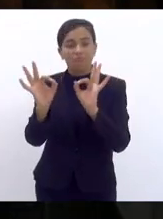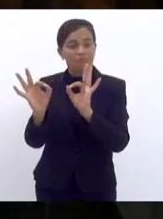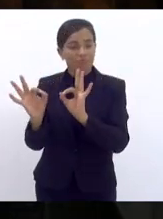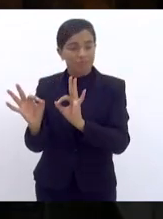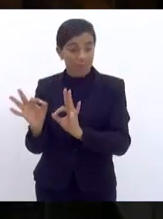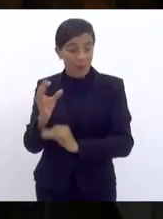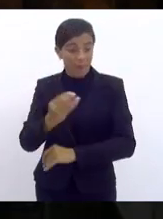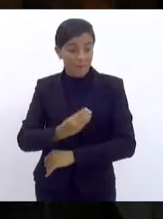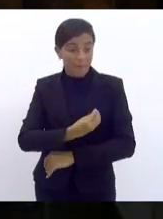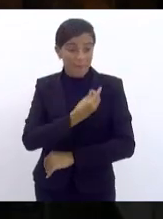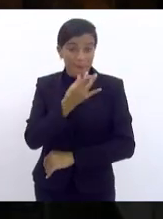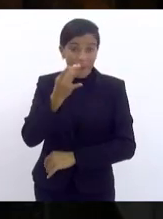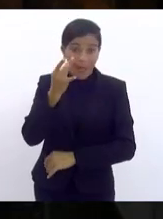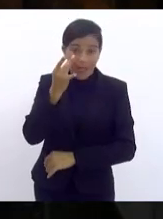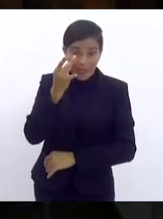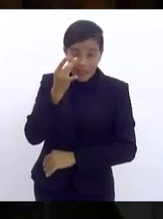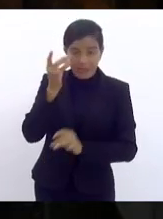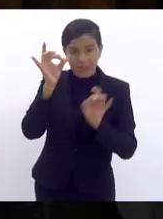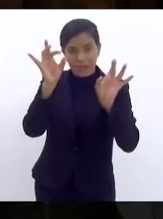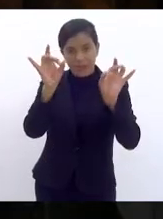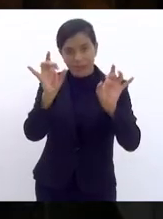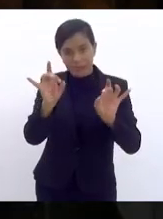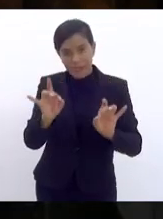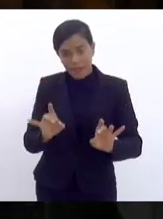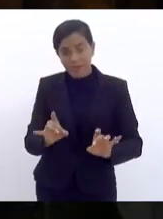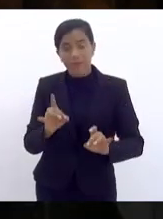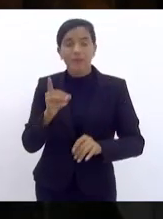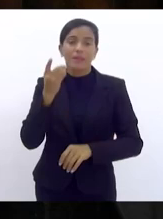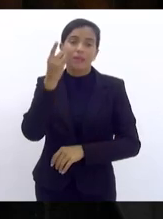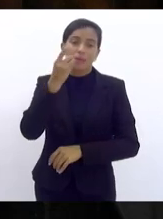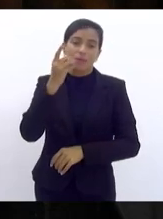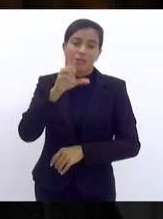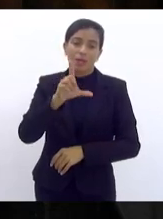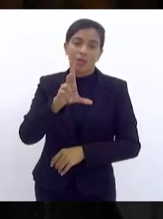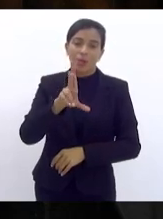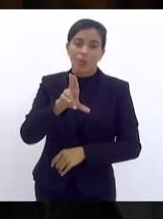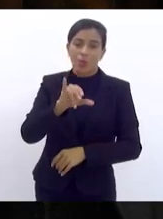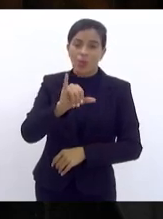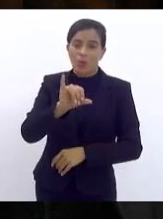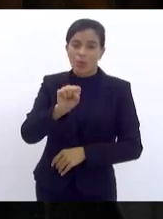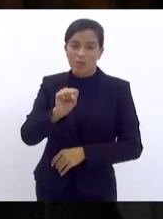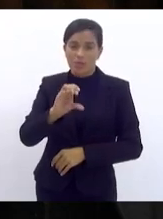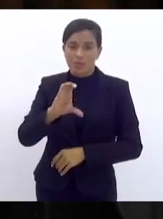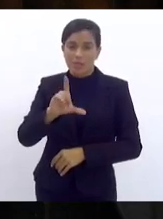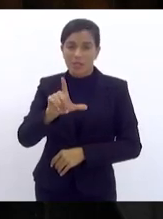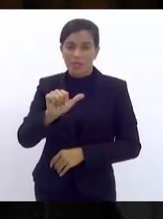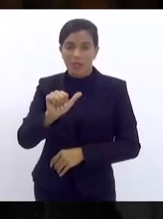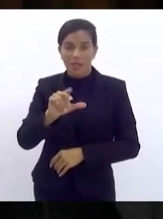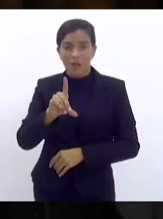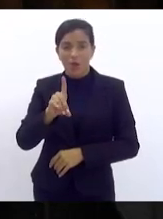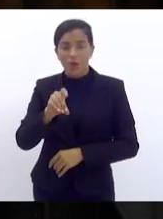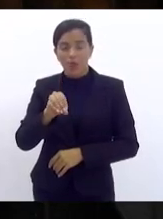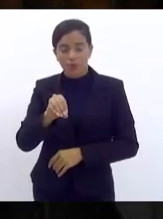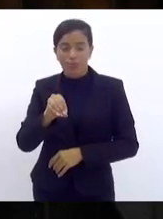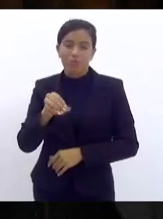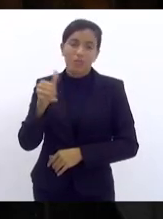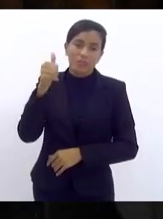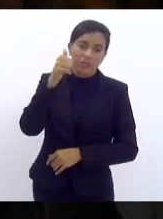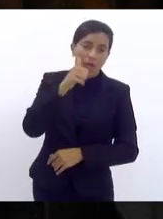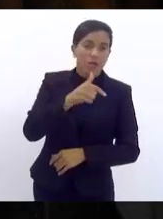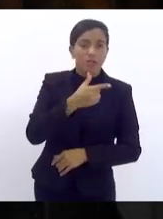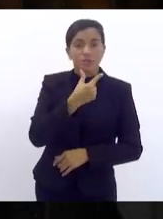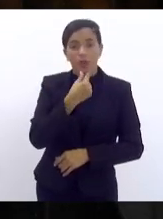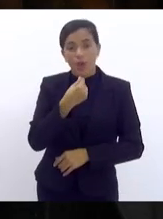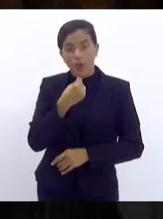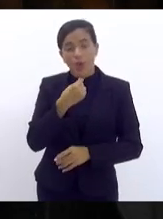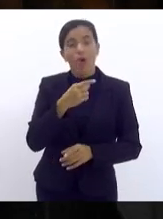presencial, em especial o deputado Luiz Cláudio, e os senhoras e senhores que nos